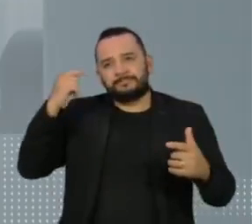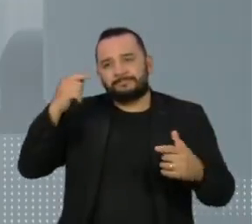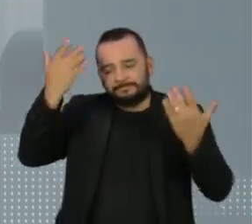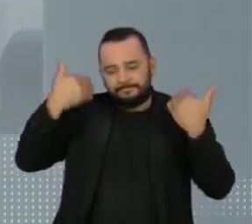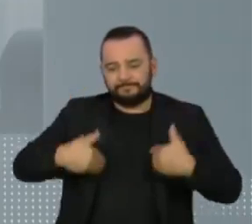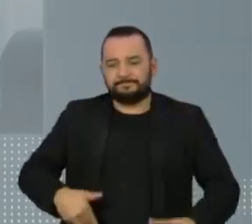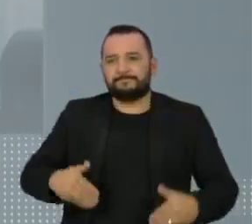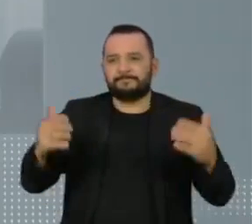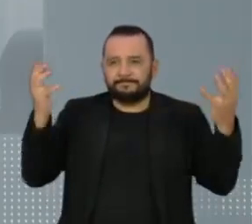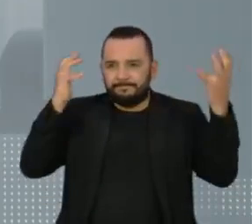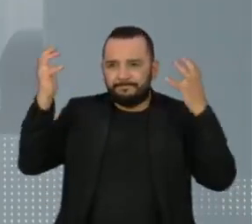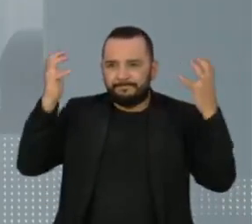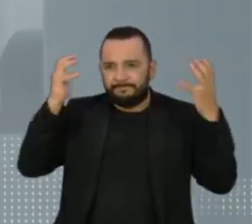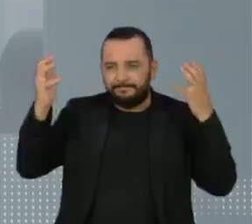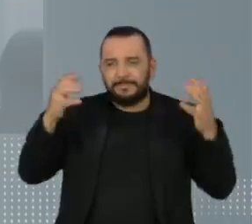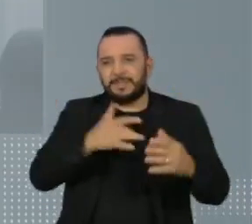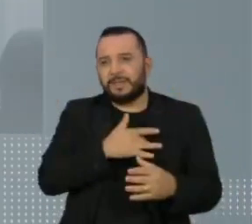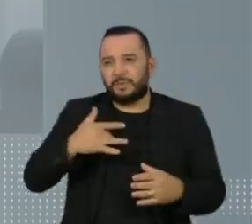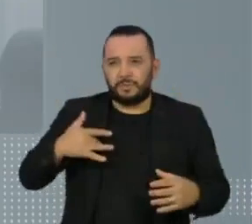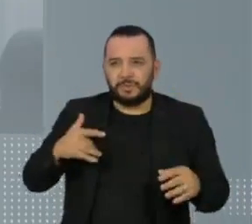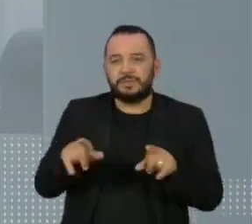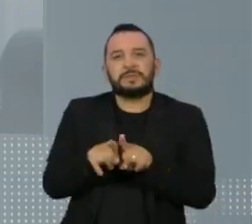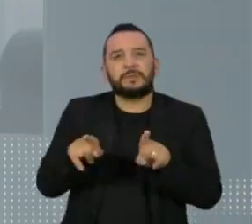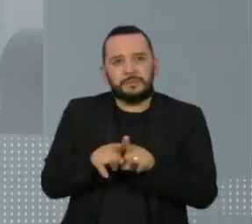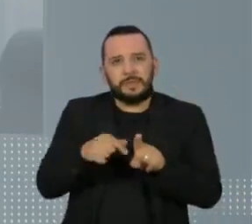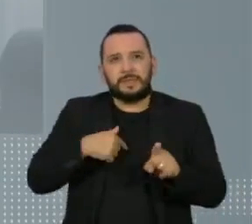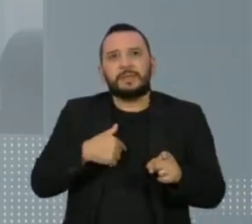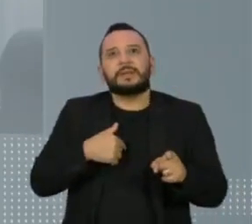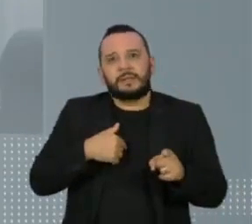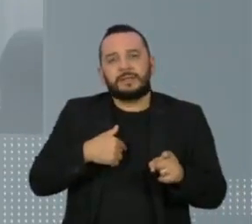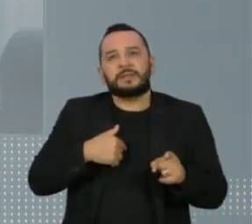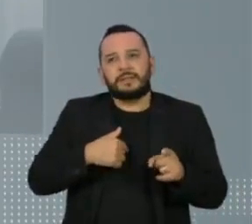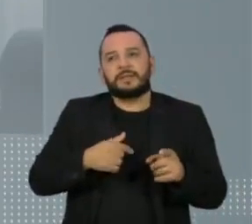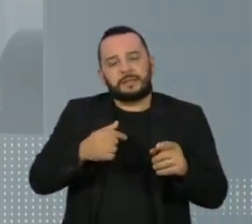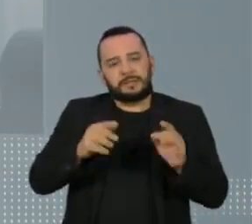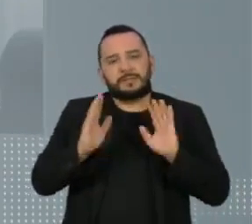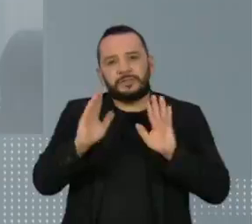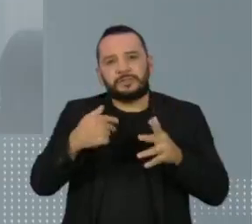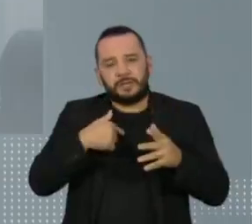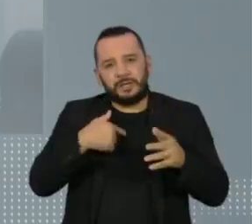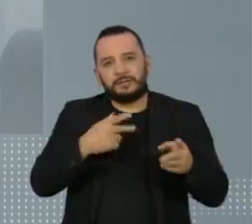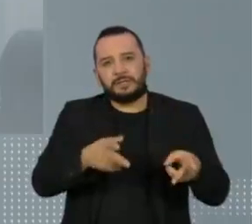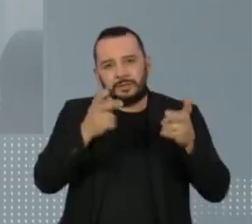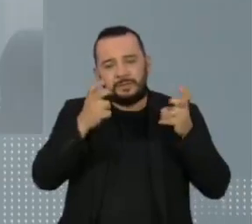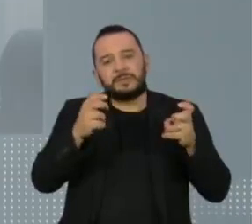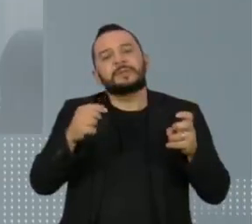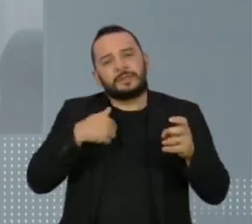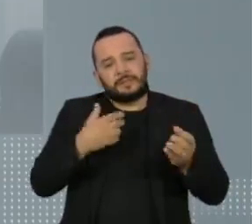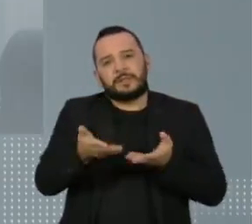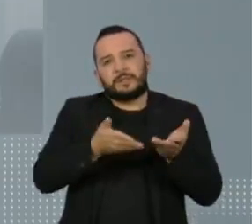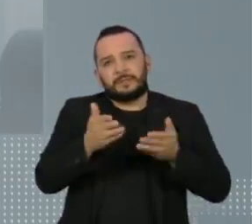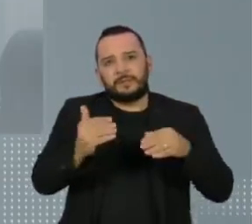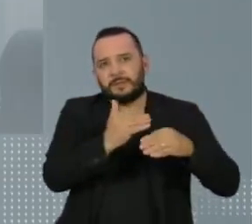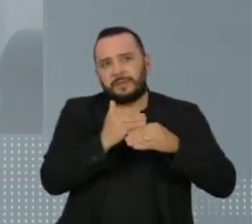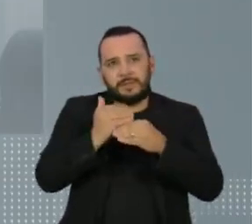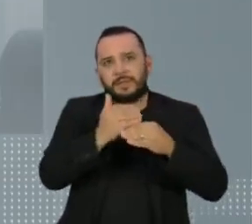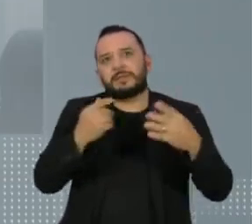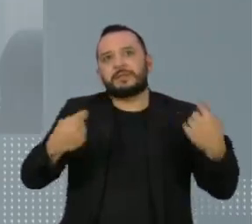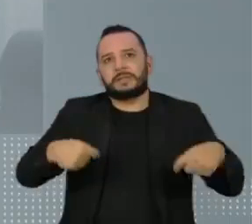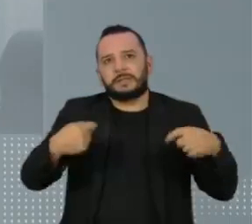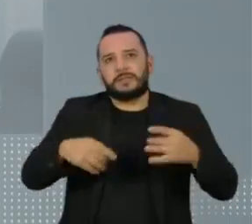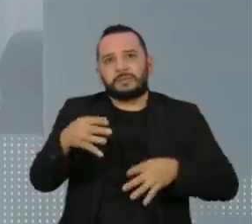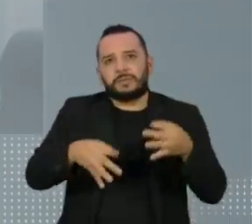reconhecimento, tratamento digno e igualitário, justiça, necessidades jurídicas e